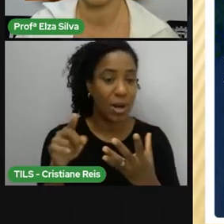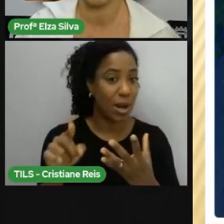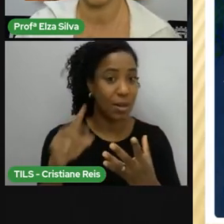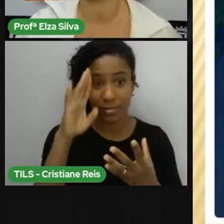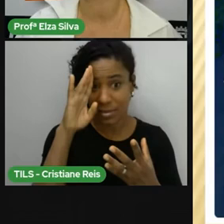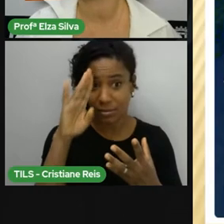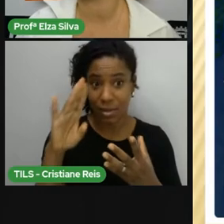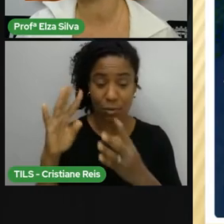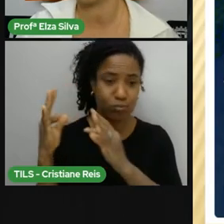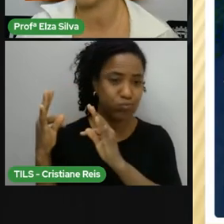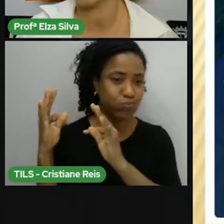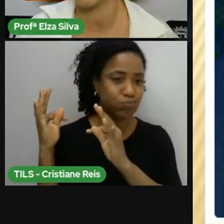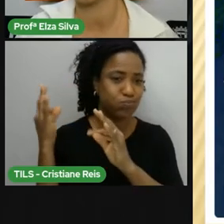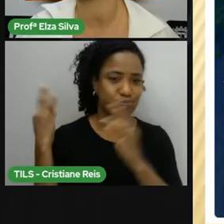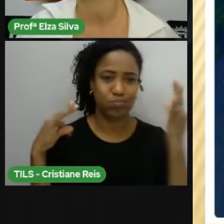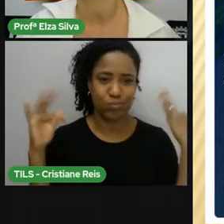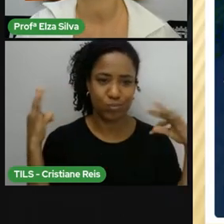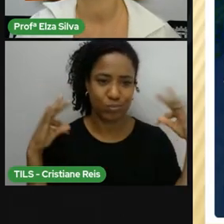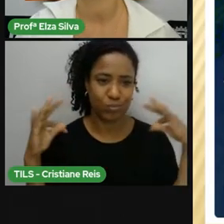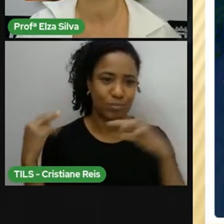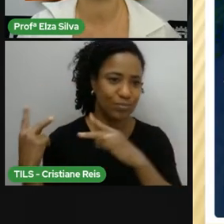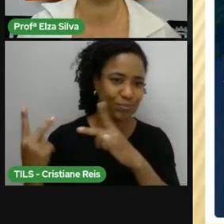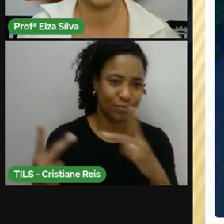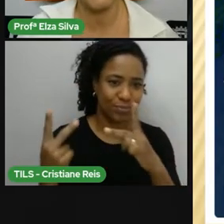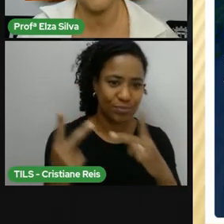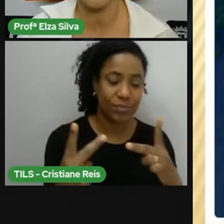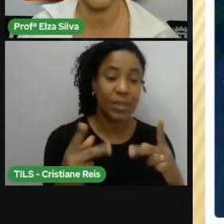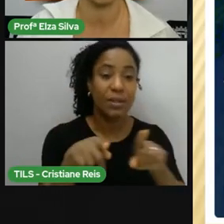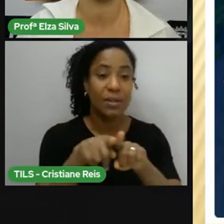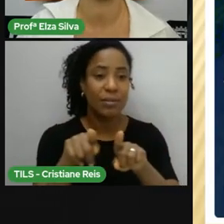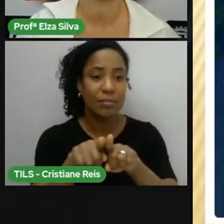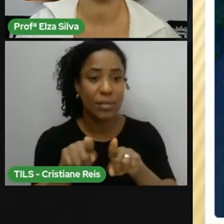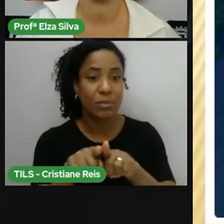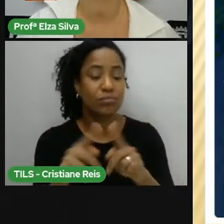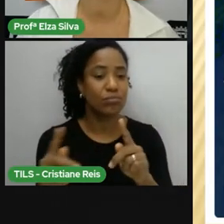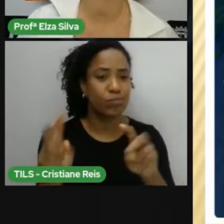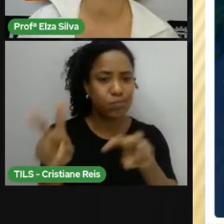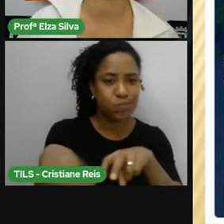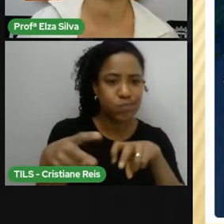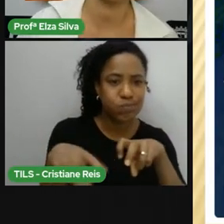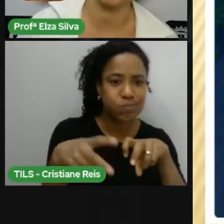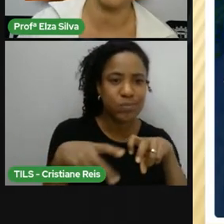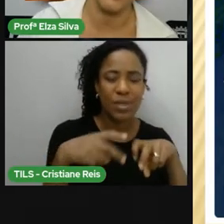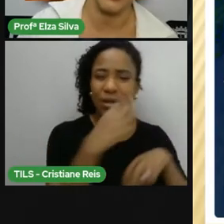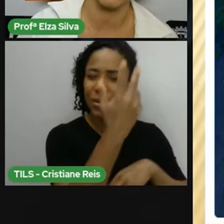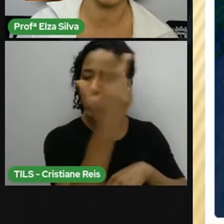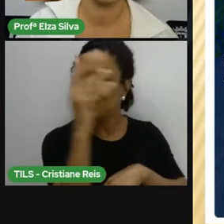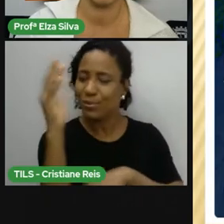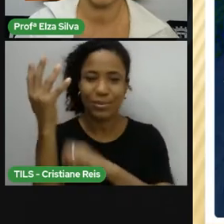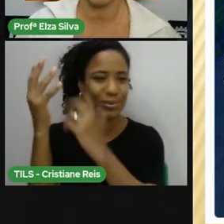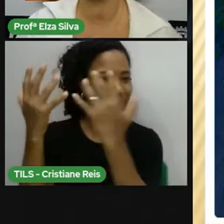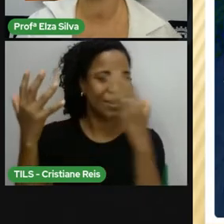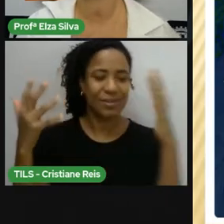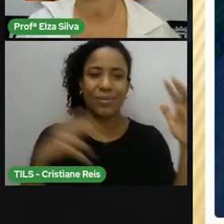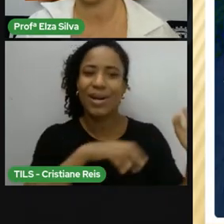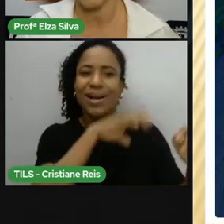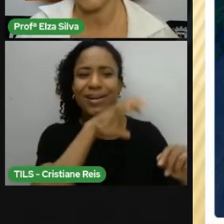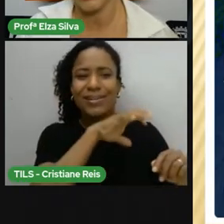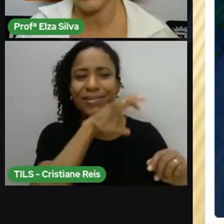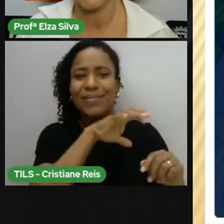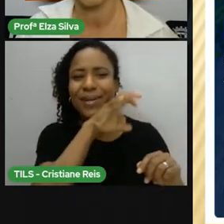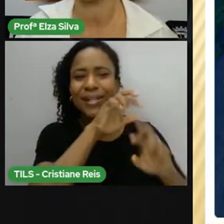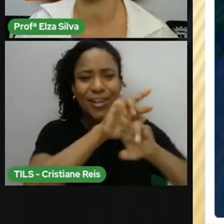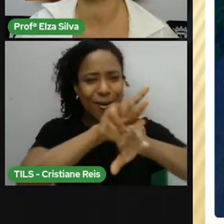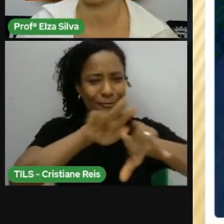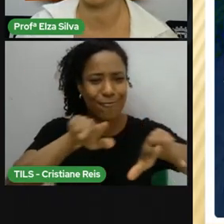As belas paisagens Os animais selvagens As reservas naturais E o deserto